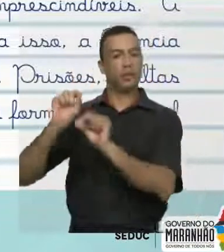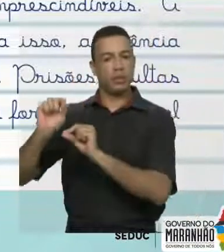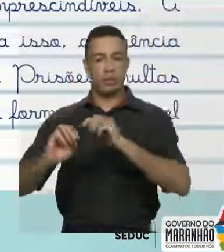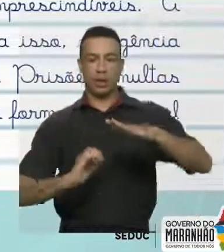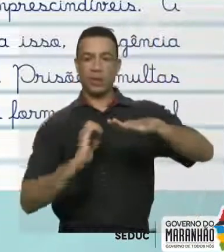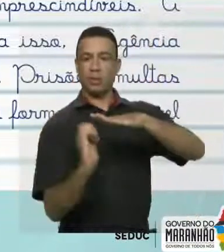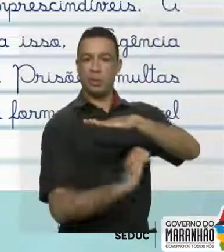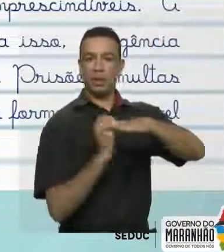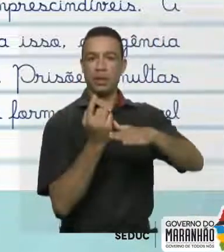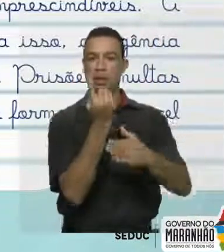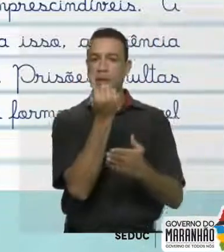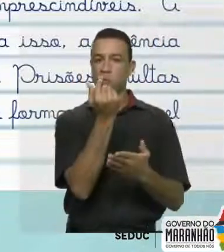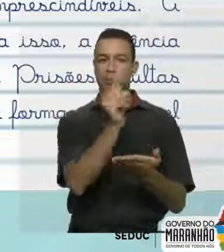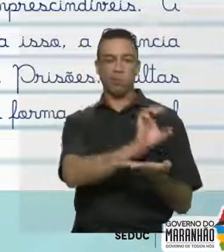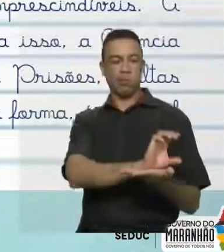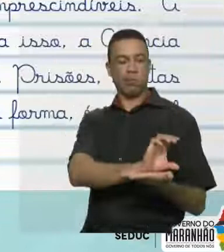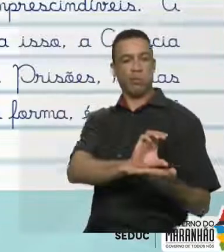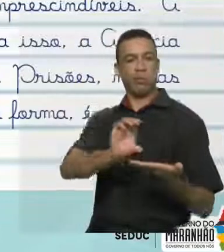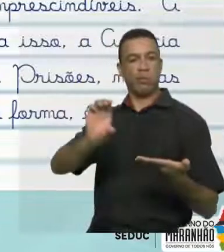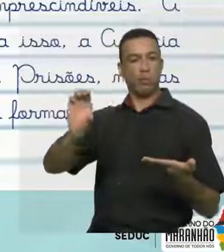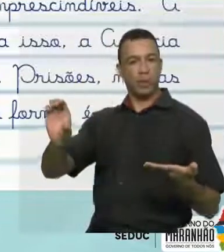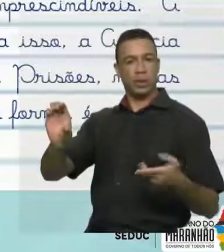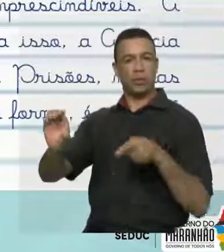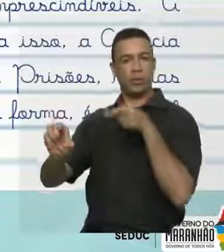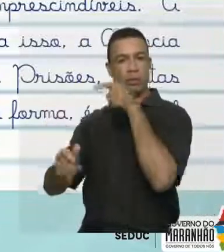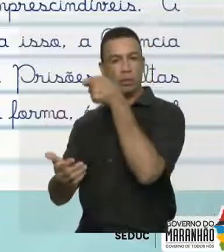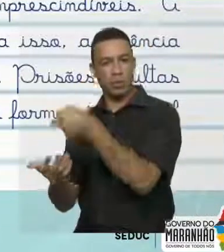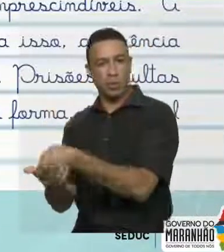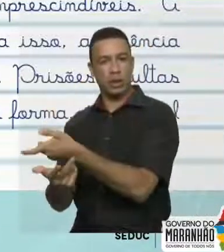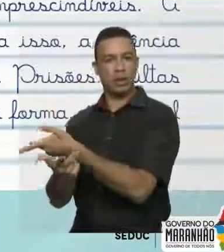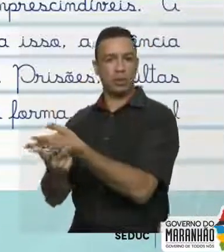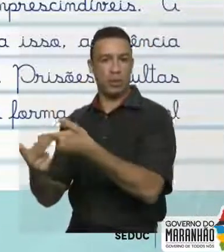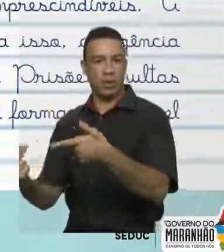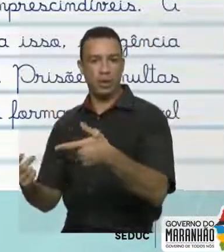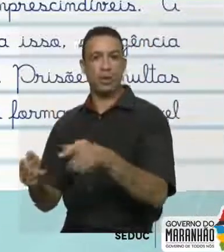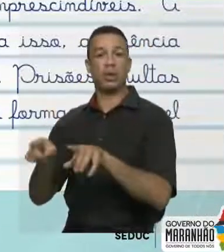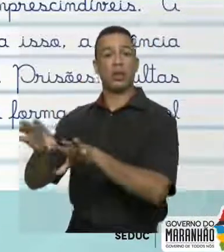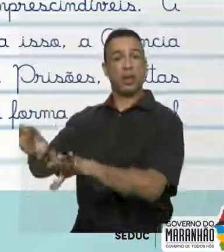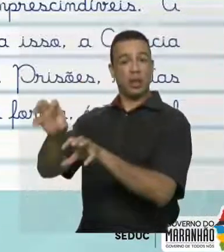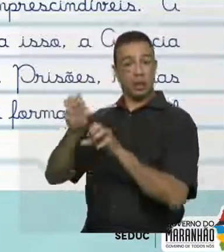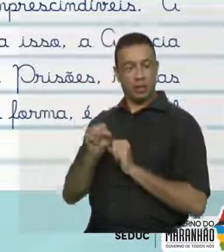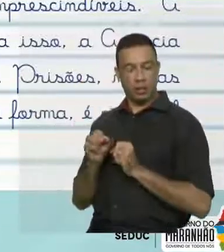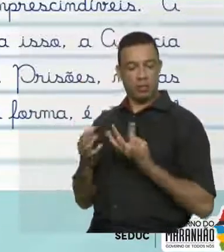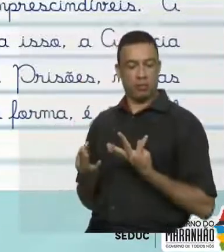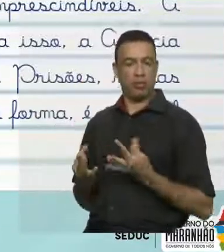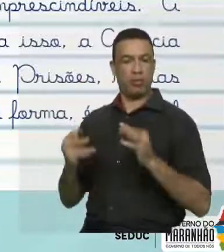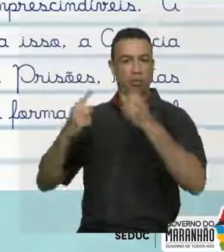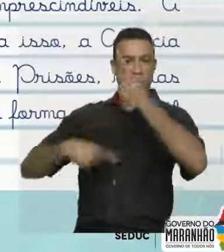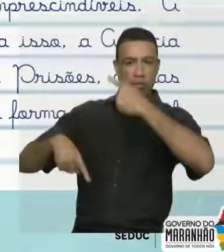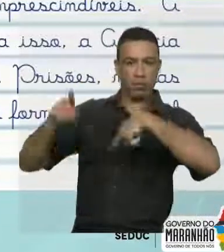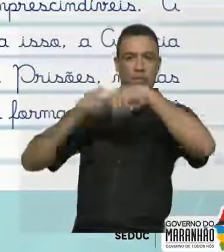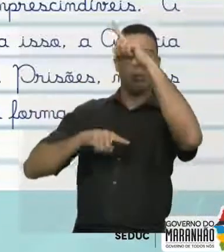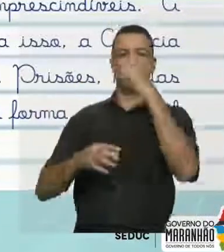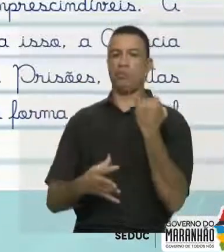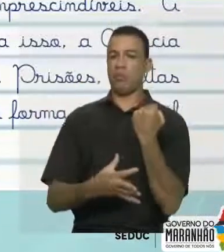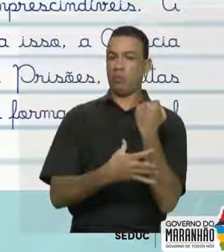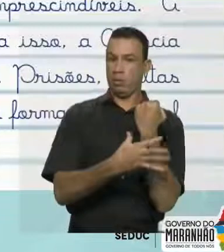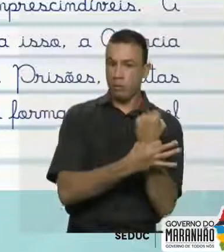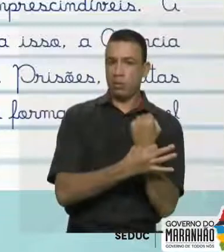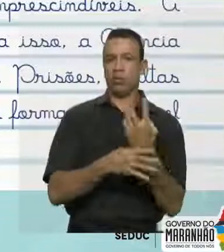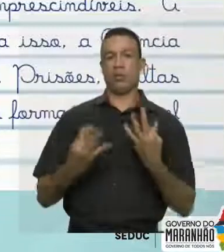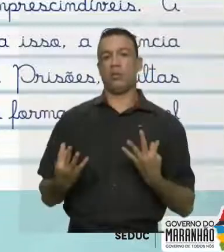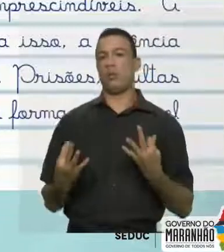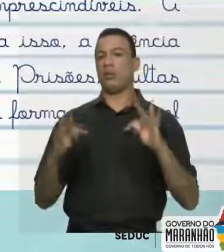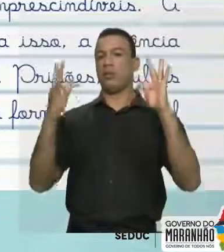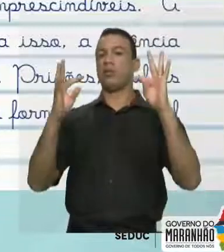invertir nos seus processos. A adoção de métodos modernos é uma alternativa segura, portanto, a tecnologia